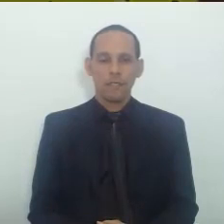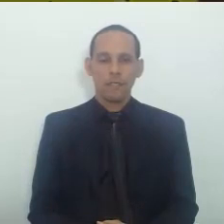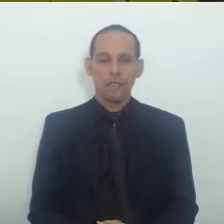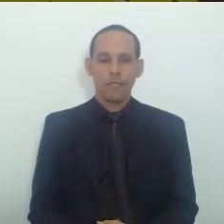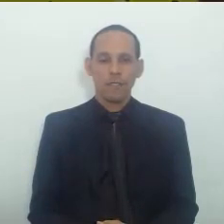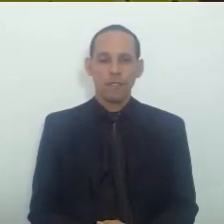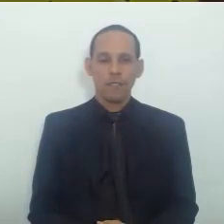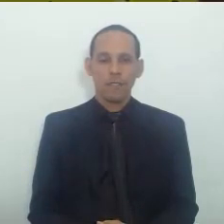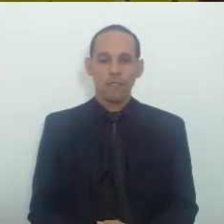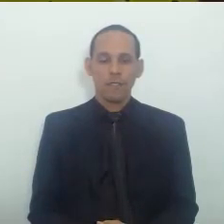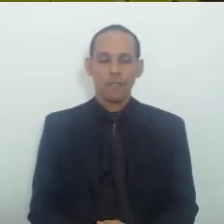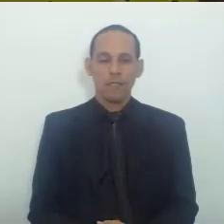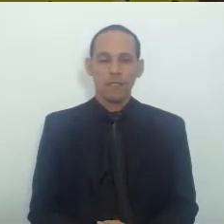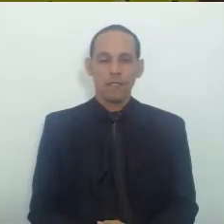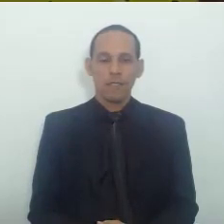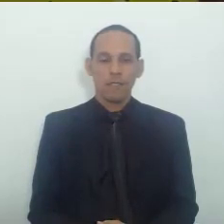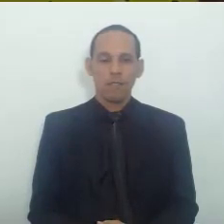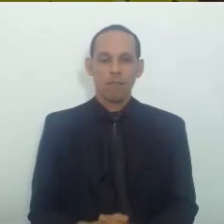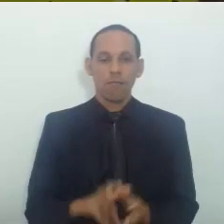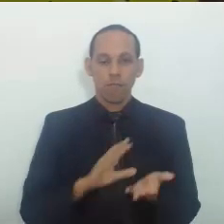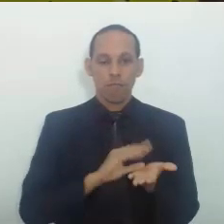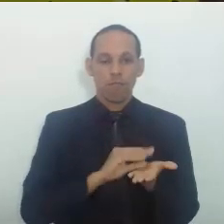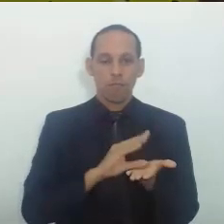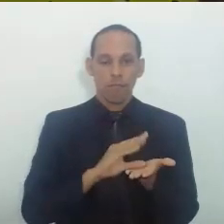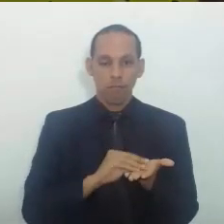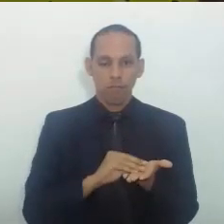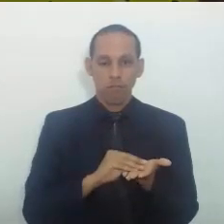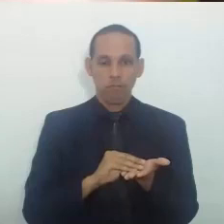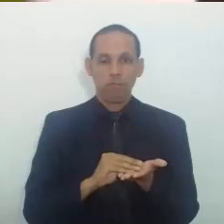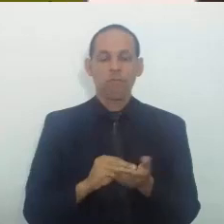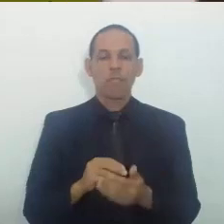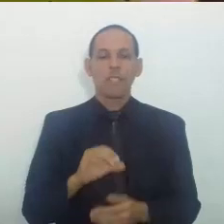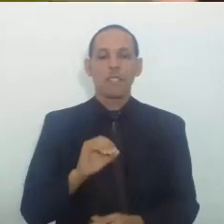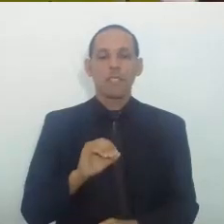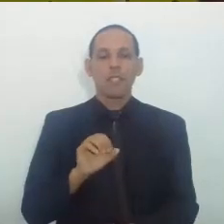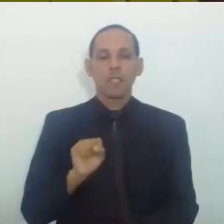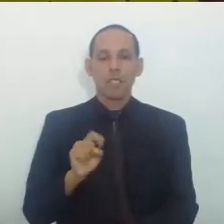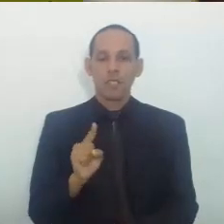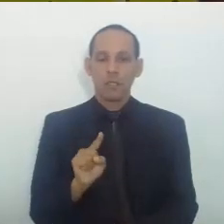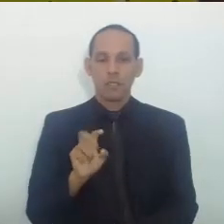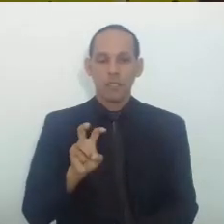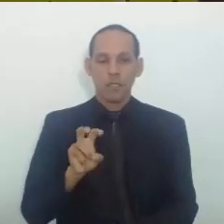Em pauta o incidão de assuntos de competência nº 081-5022